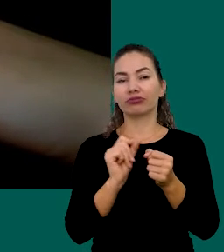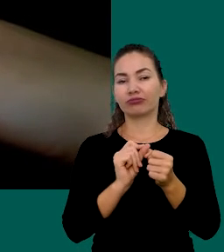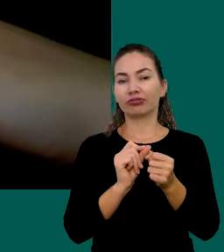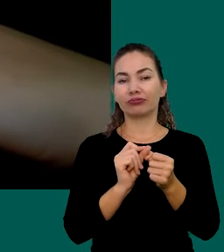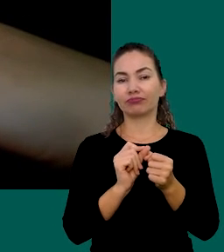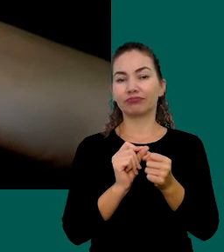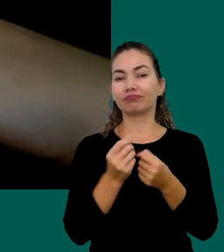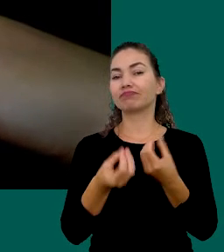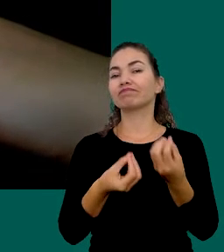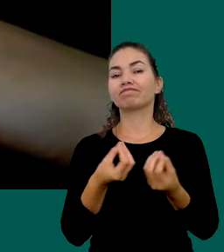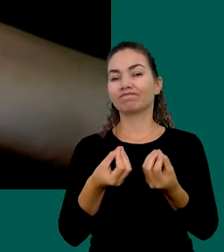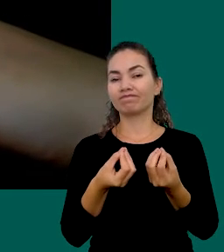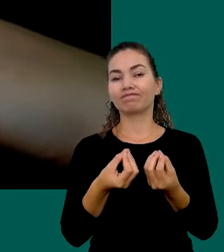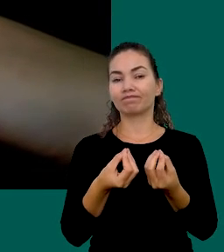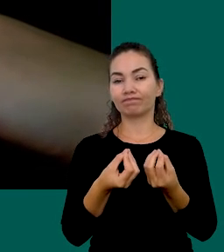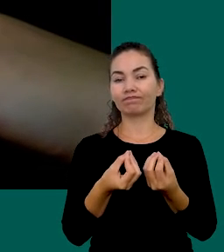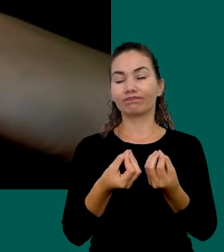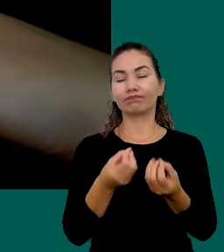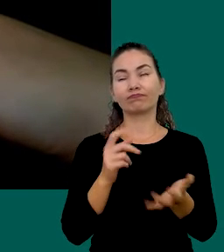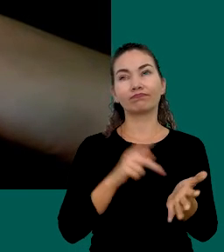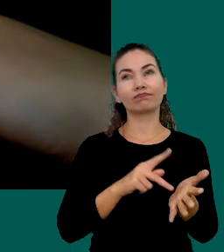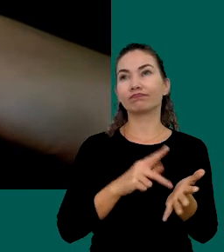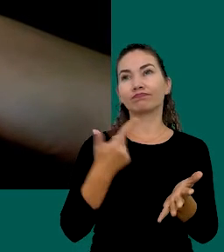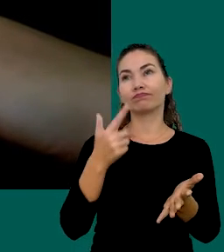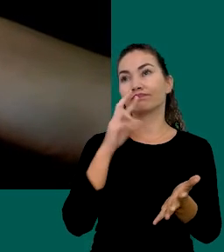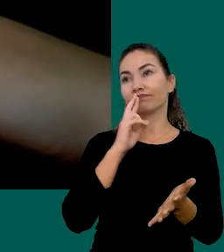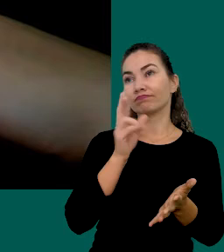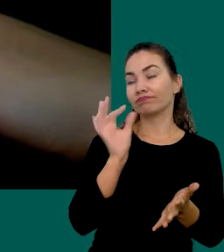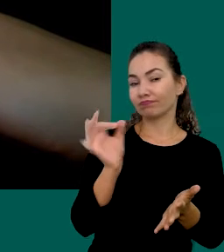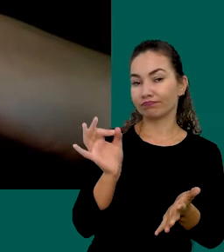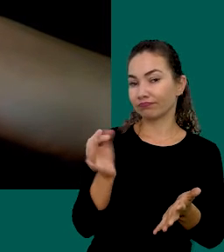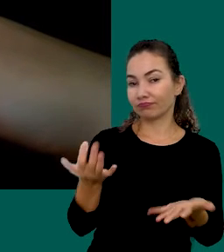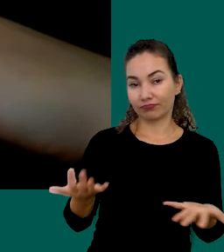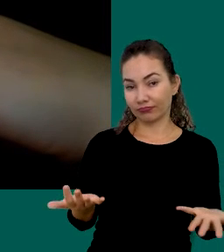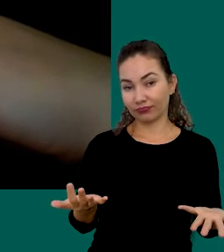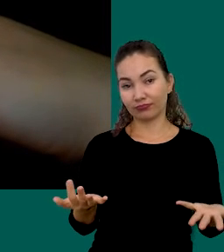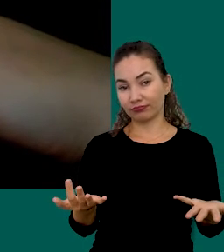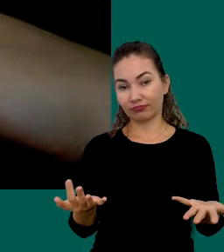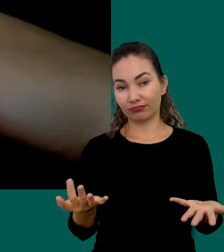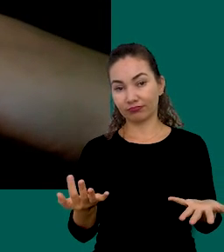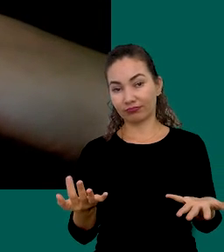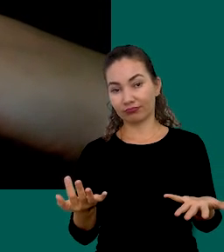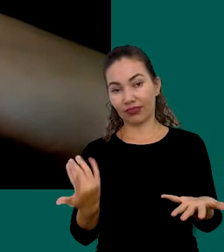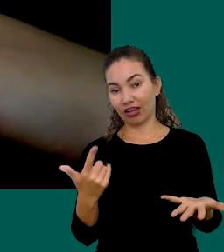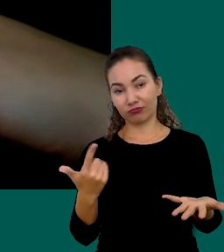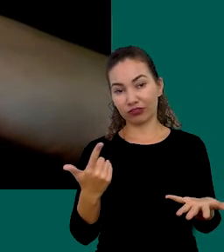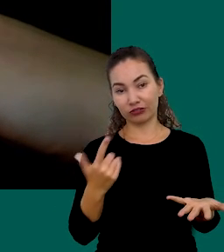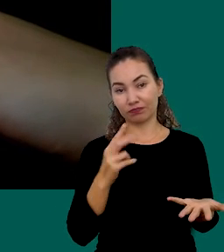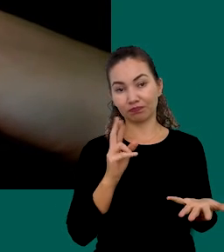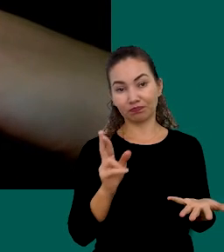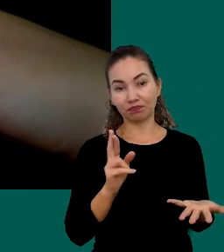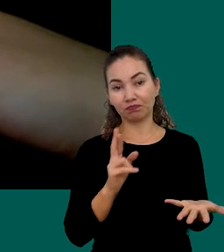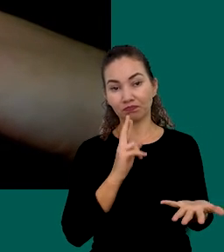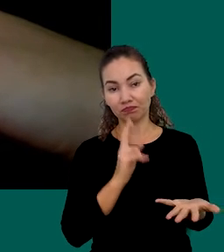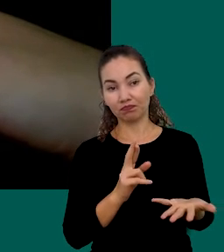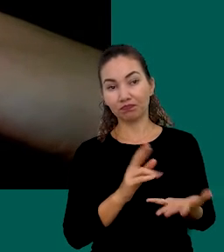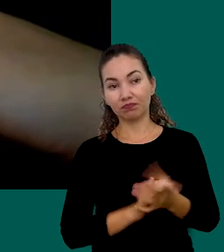Na verdade Não existe Uma resposta Correta Para essa Pergunta